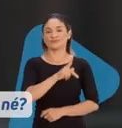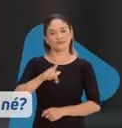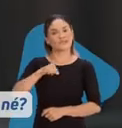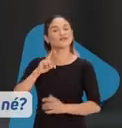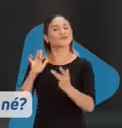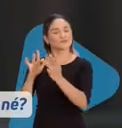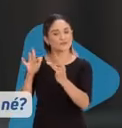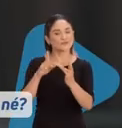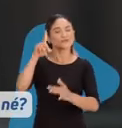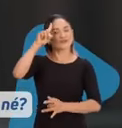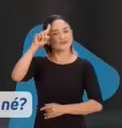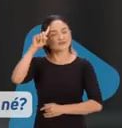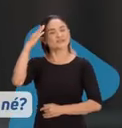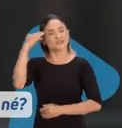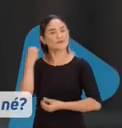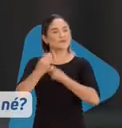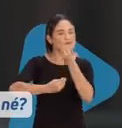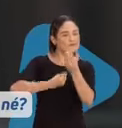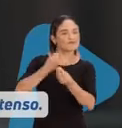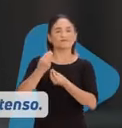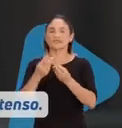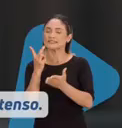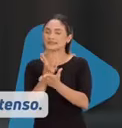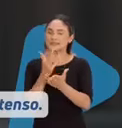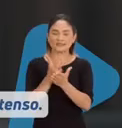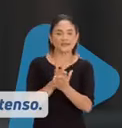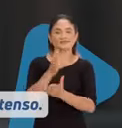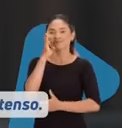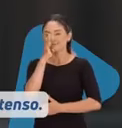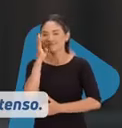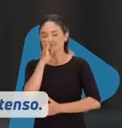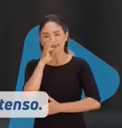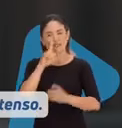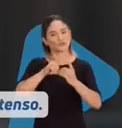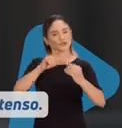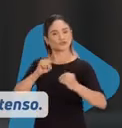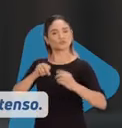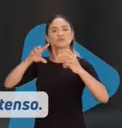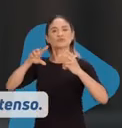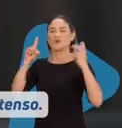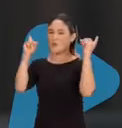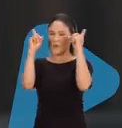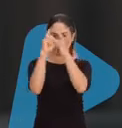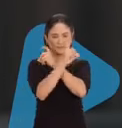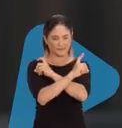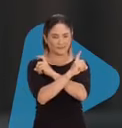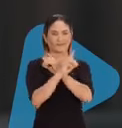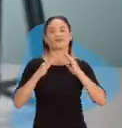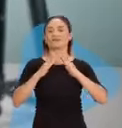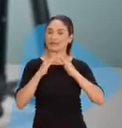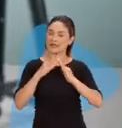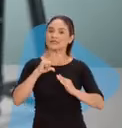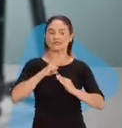gente tem um contato todos os dias, a gente sabe como é que está, a gente acompanha. E a gente distante, fisicamente, foi bem complicado, bem intenso. E aí